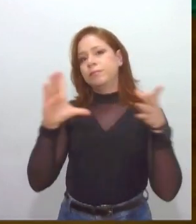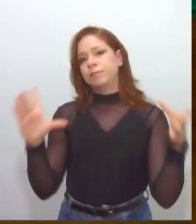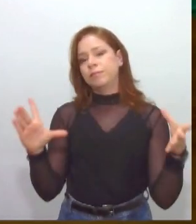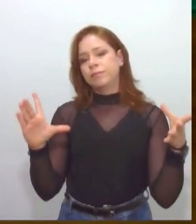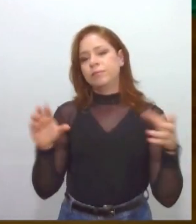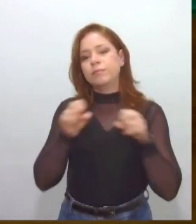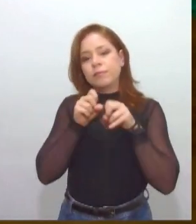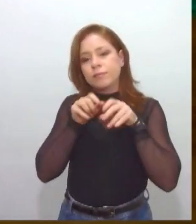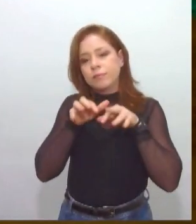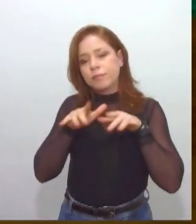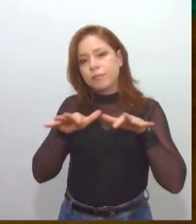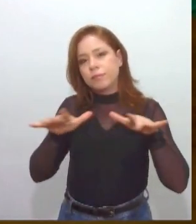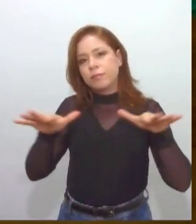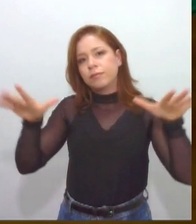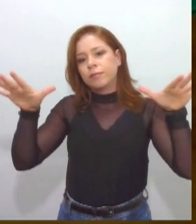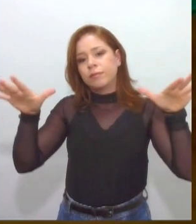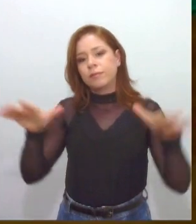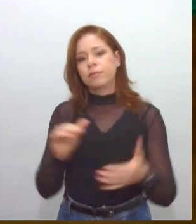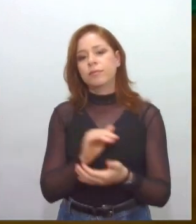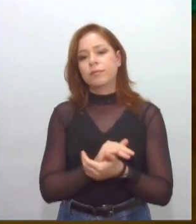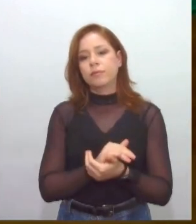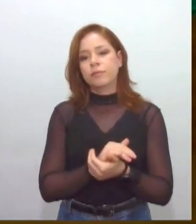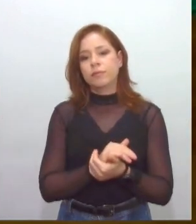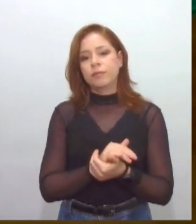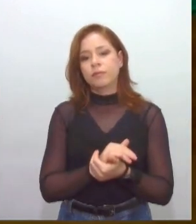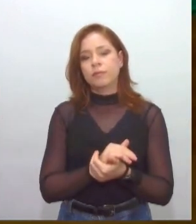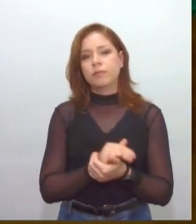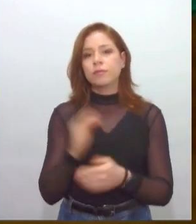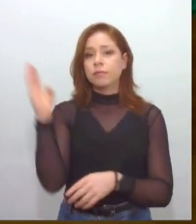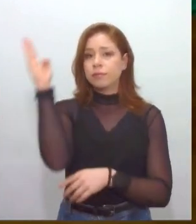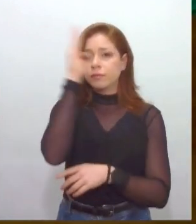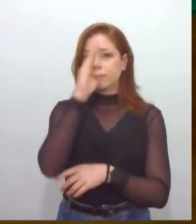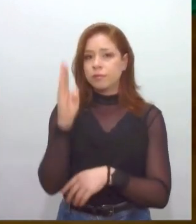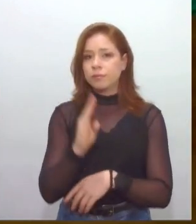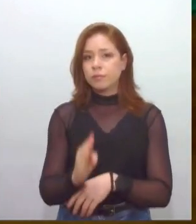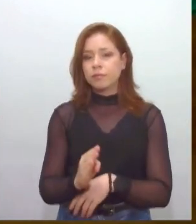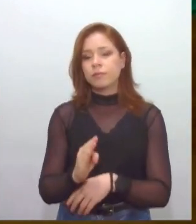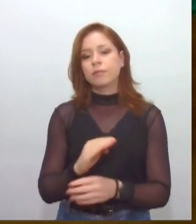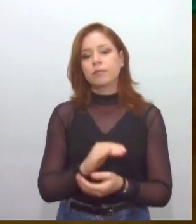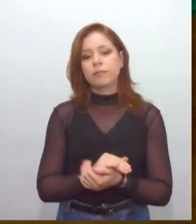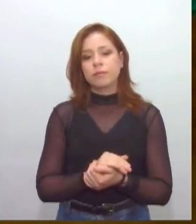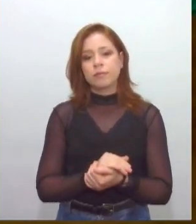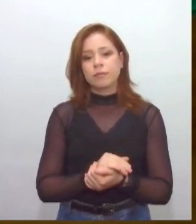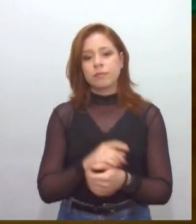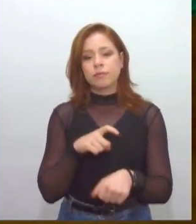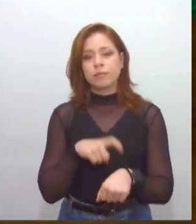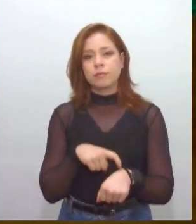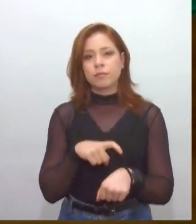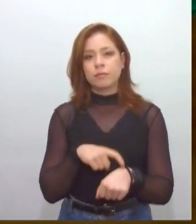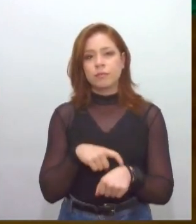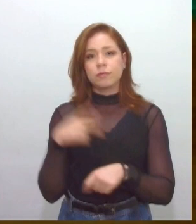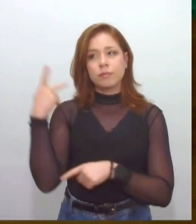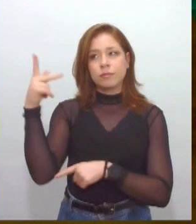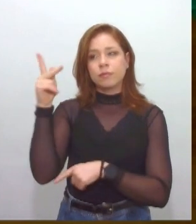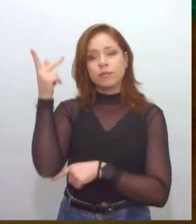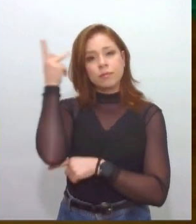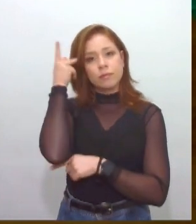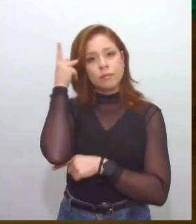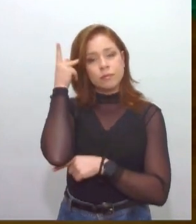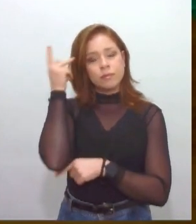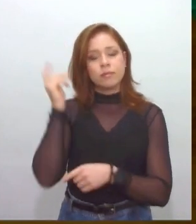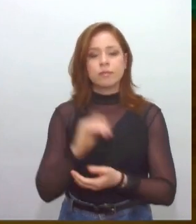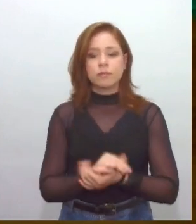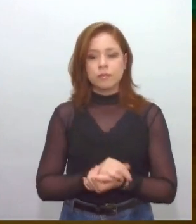território nacional a partir de um momento lá em São Paulo, que é a